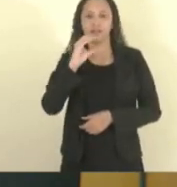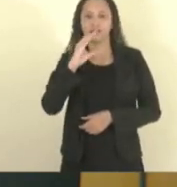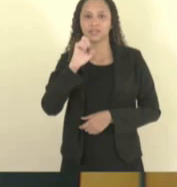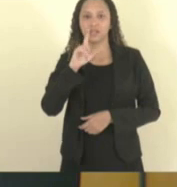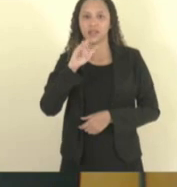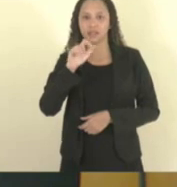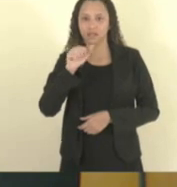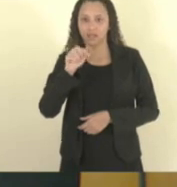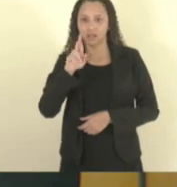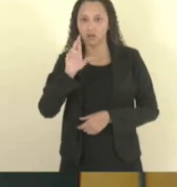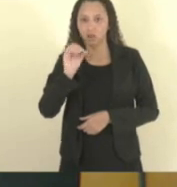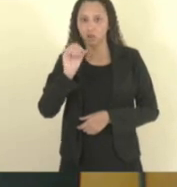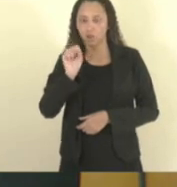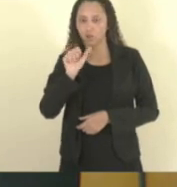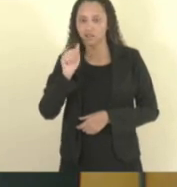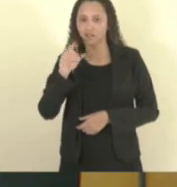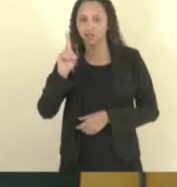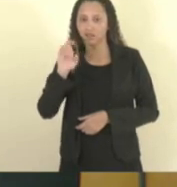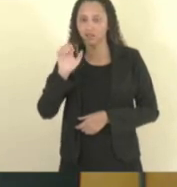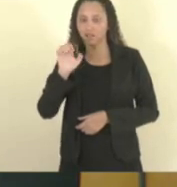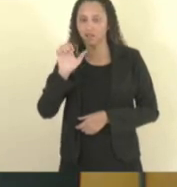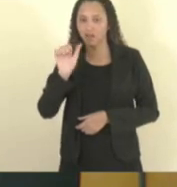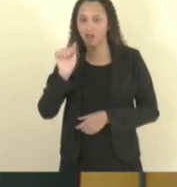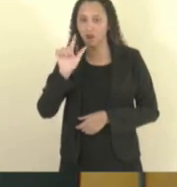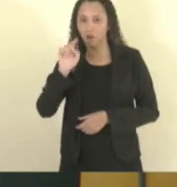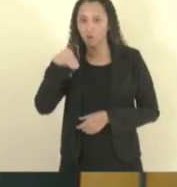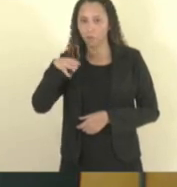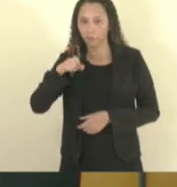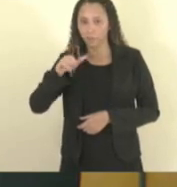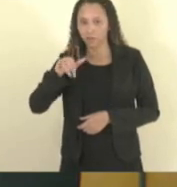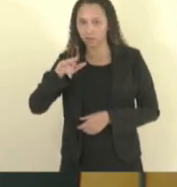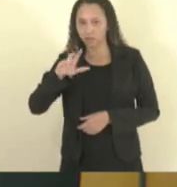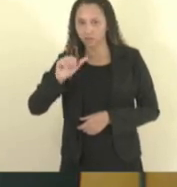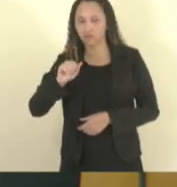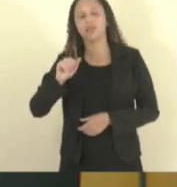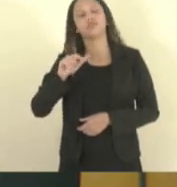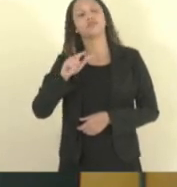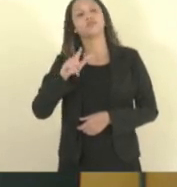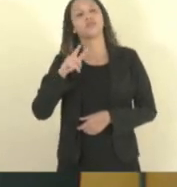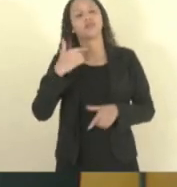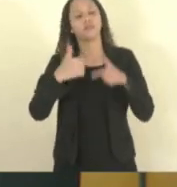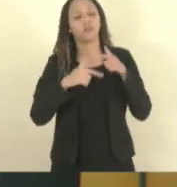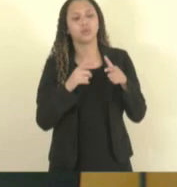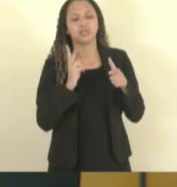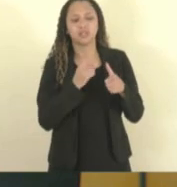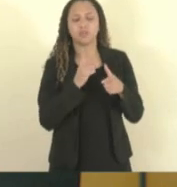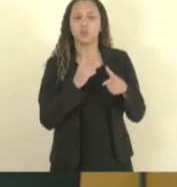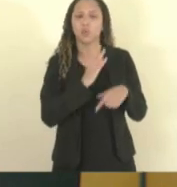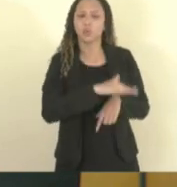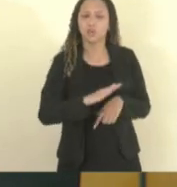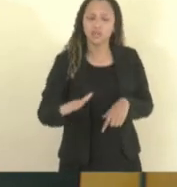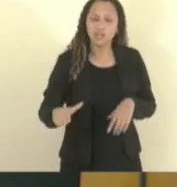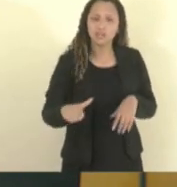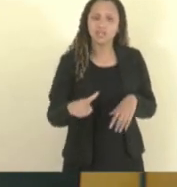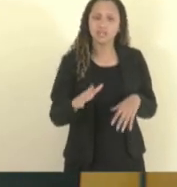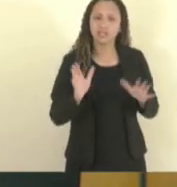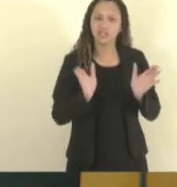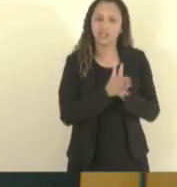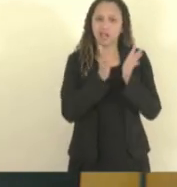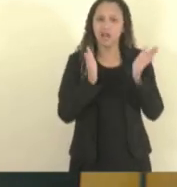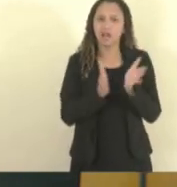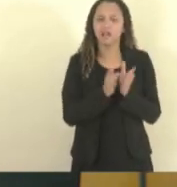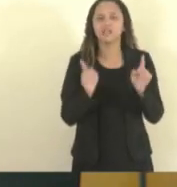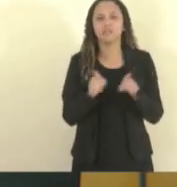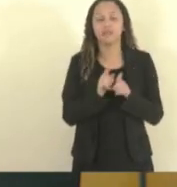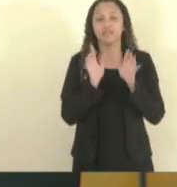de educação por mais de 50 anos com crianças carentes e famílias de baixa renda. Nascida em